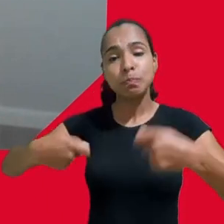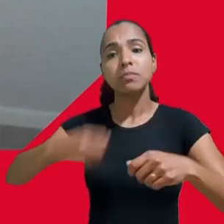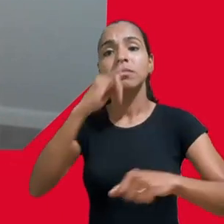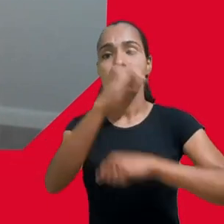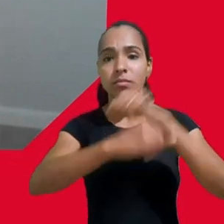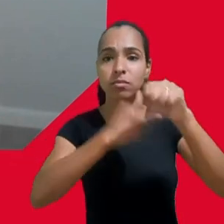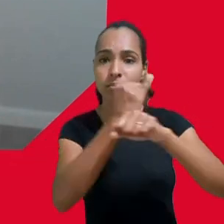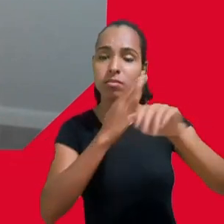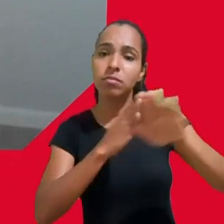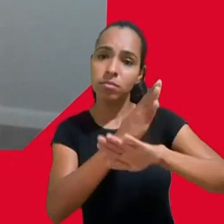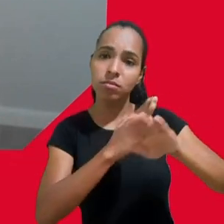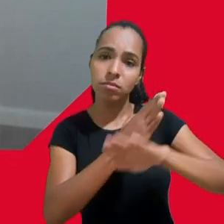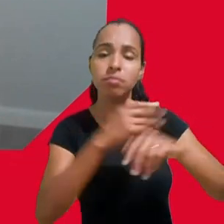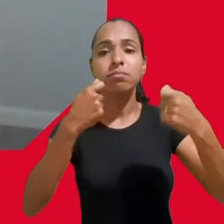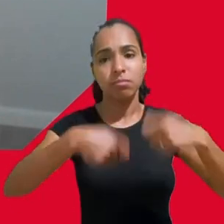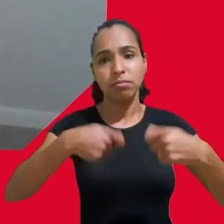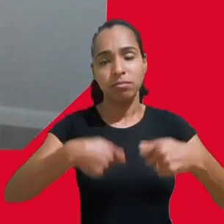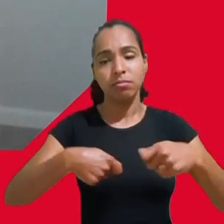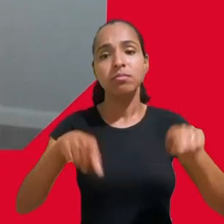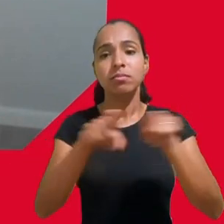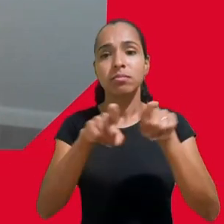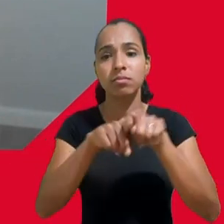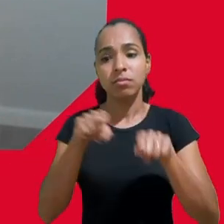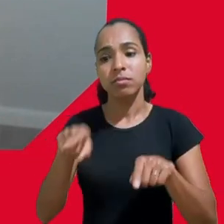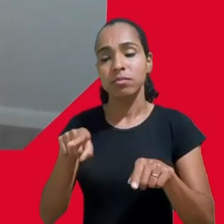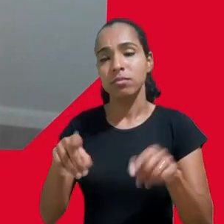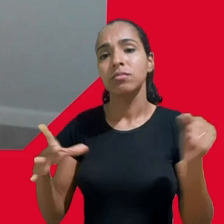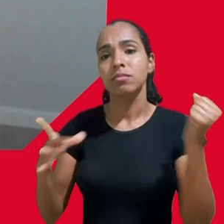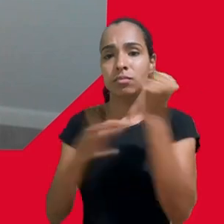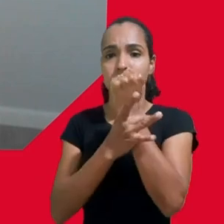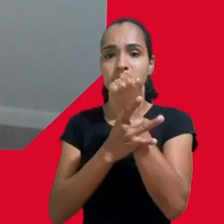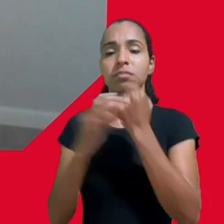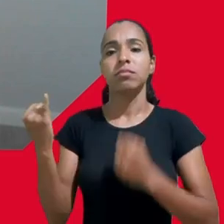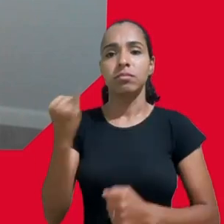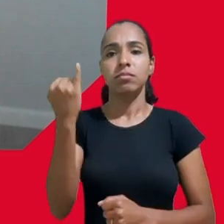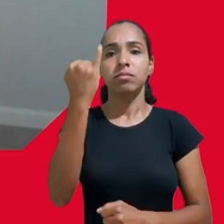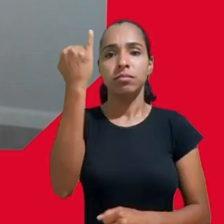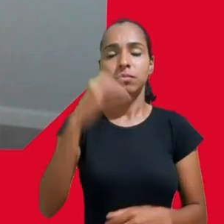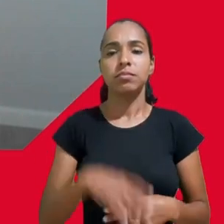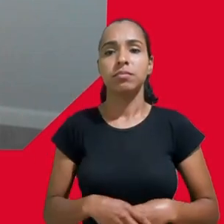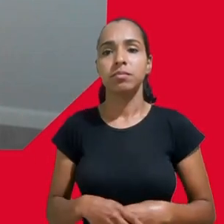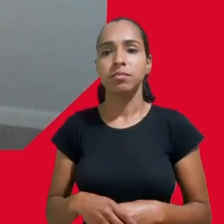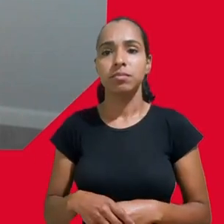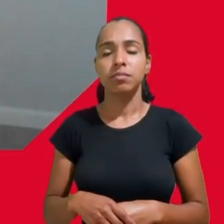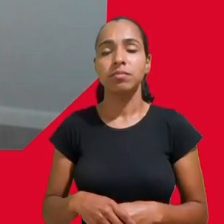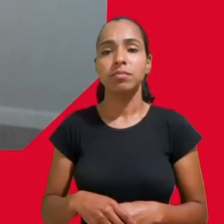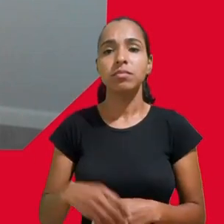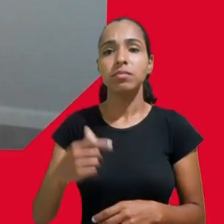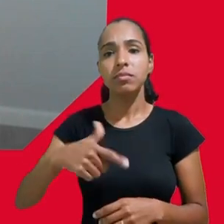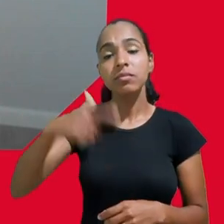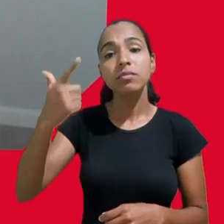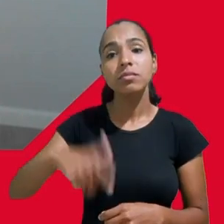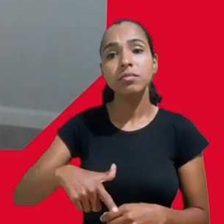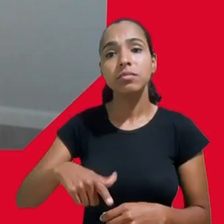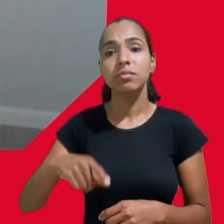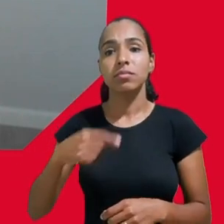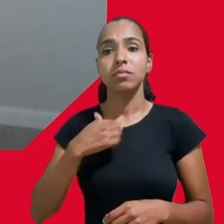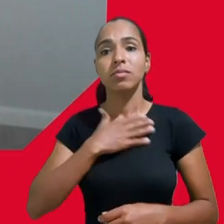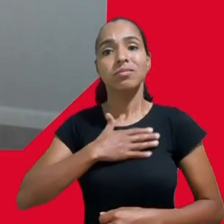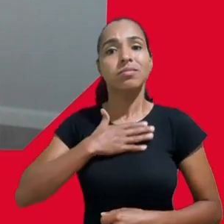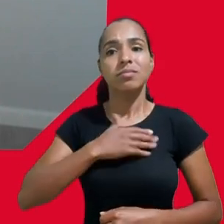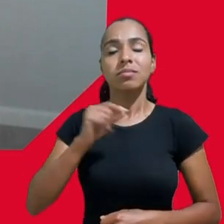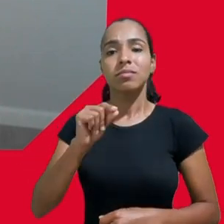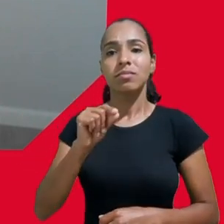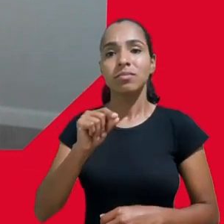comercialmente outro aspecto interessante desse comentário geral foi ter contado com a participação de crianças e adolescentes de todo o mundo